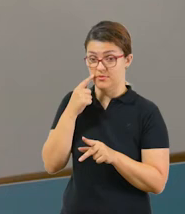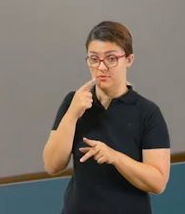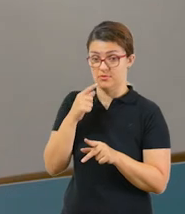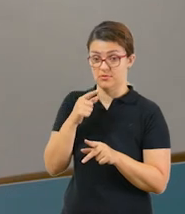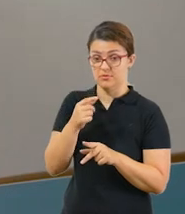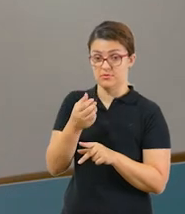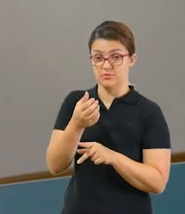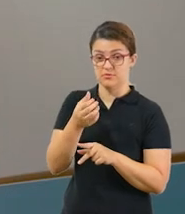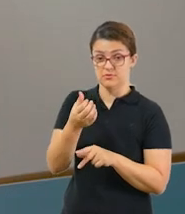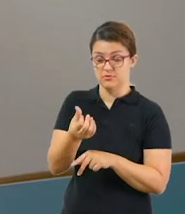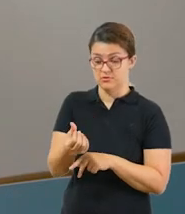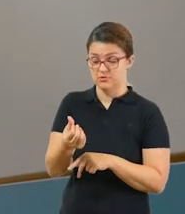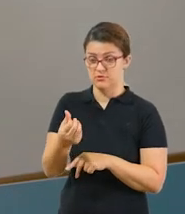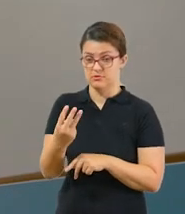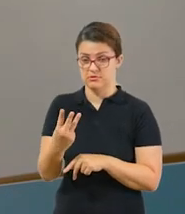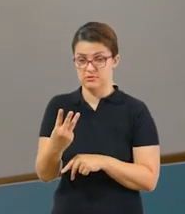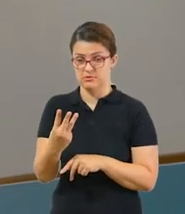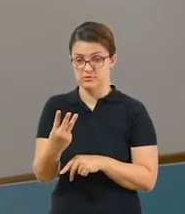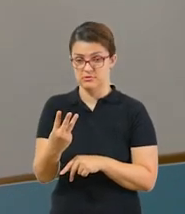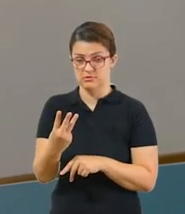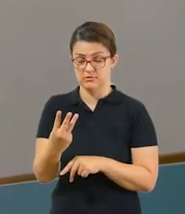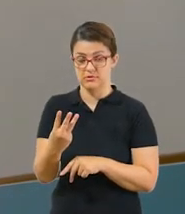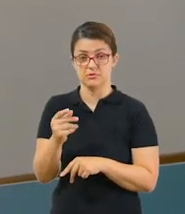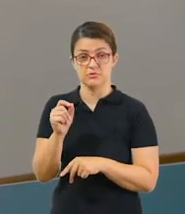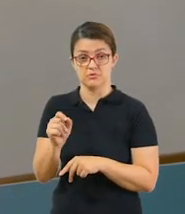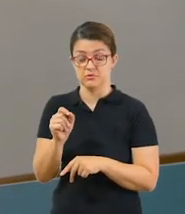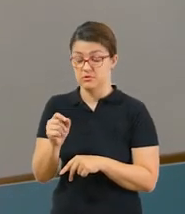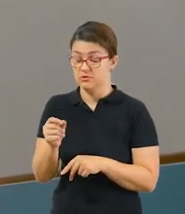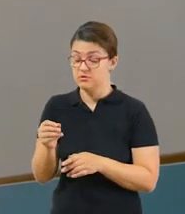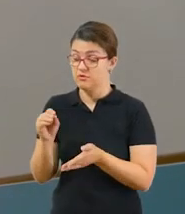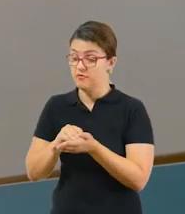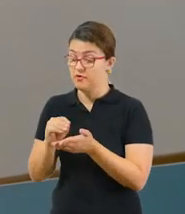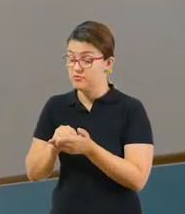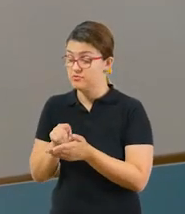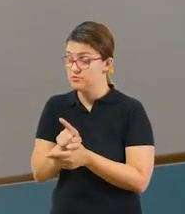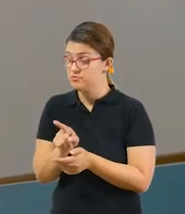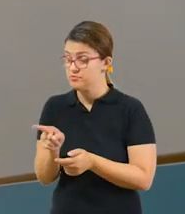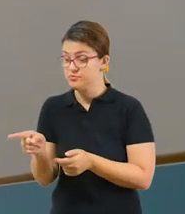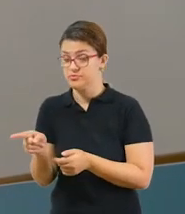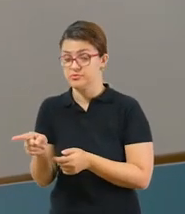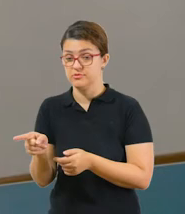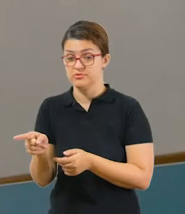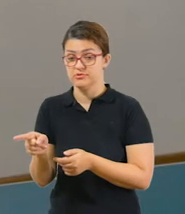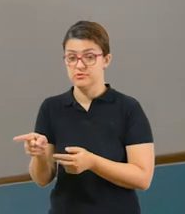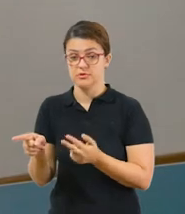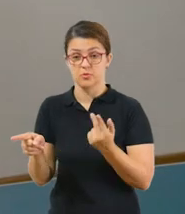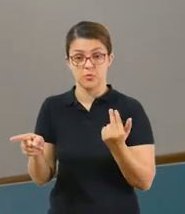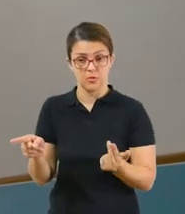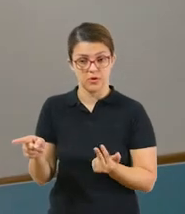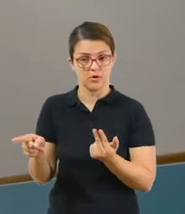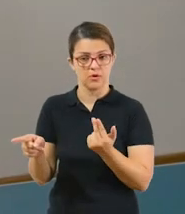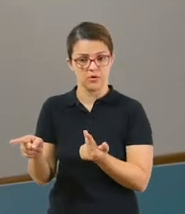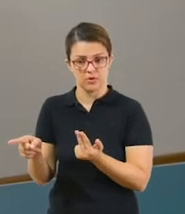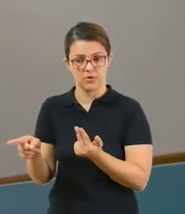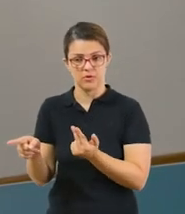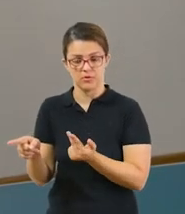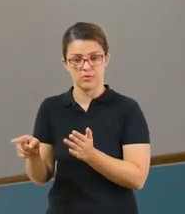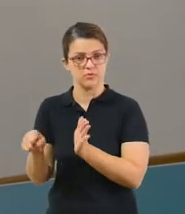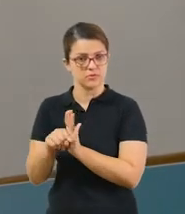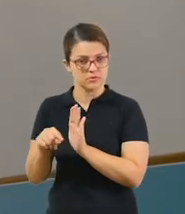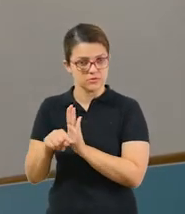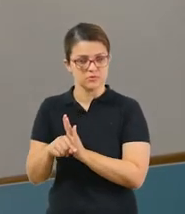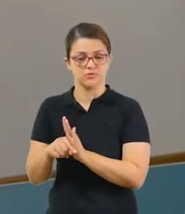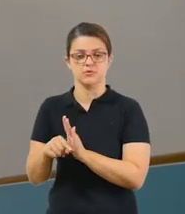você vai perceber que o número que você vai completar aqui vai ser a mesma diferença do 81